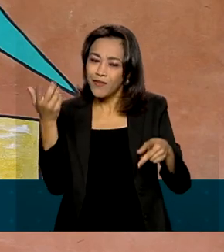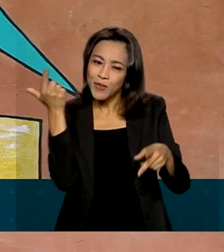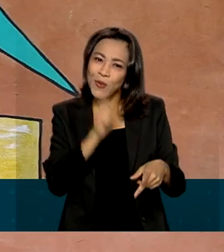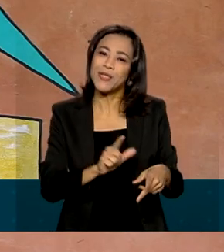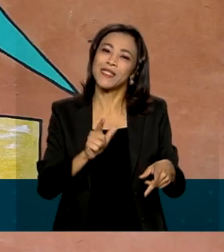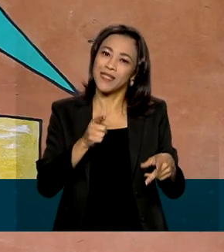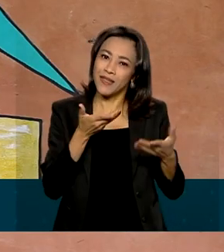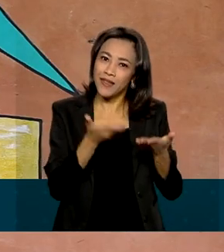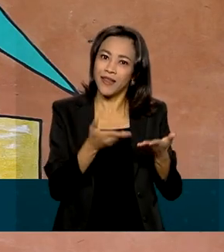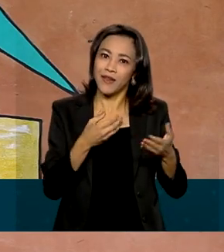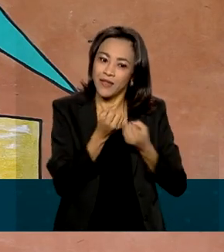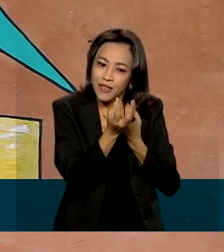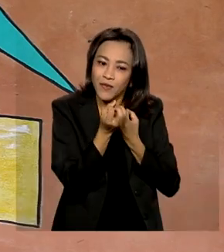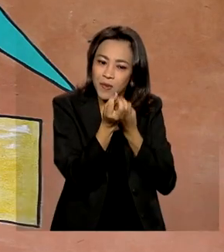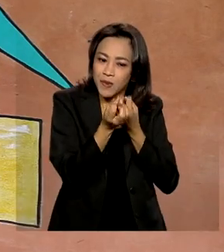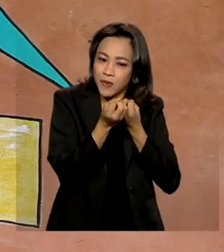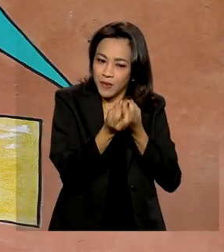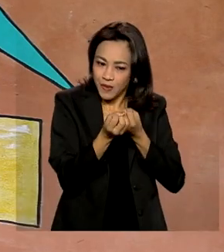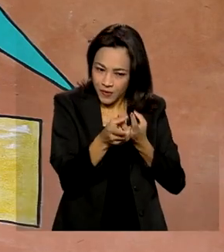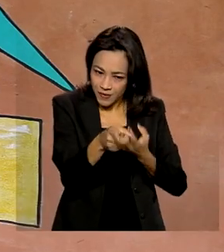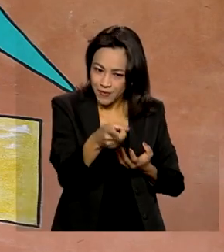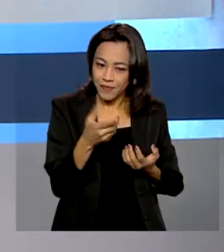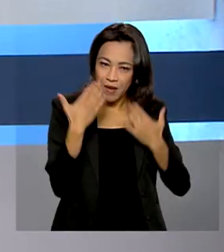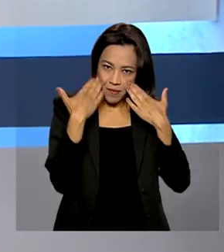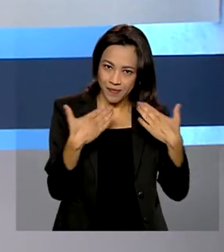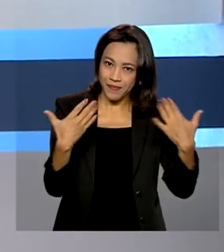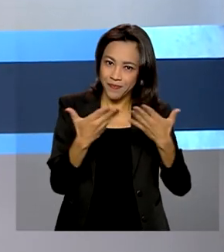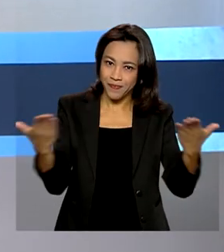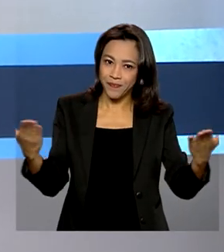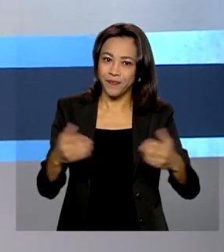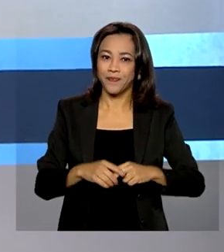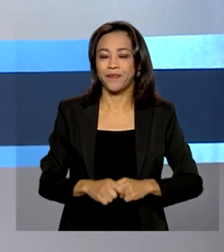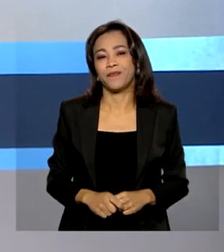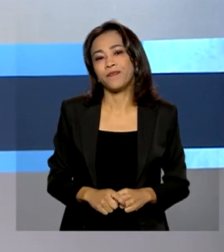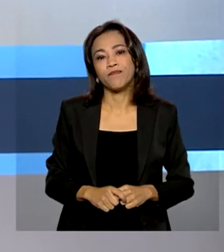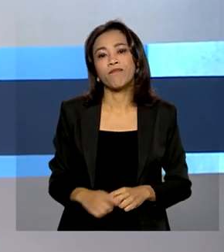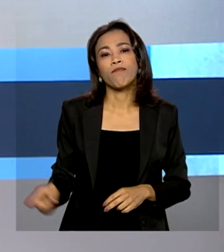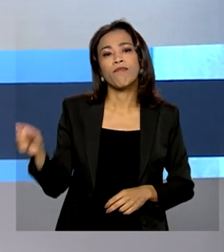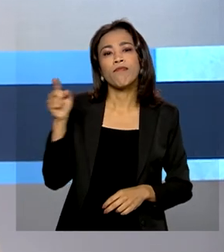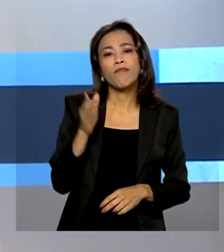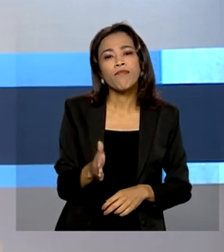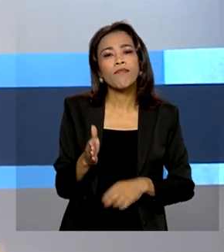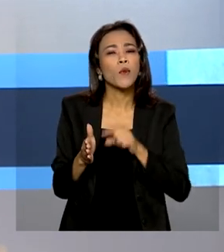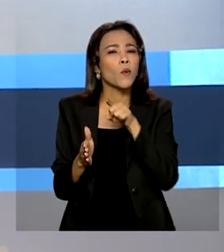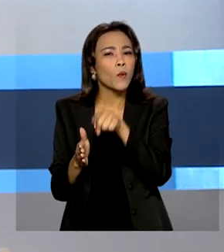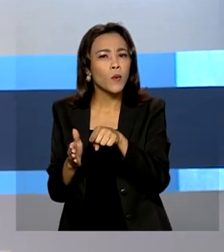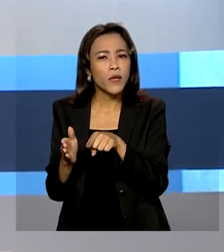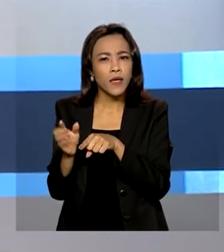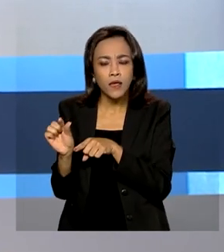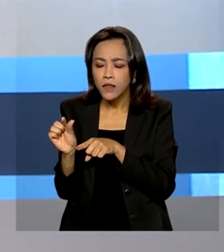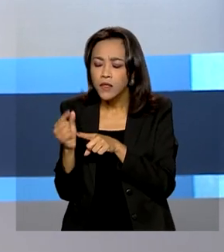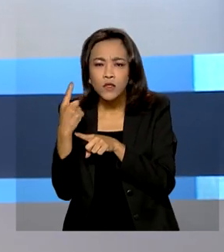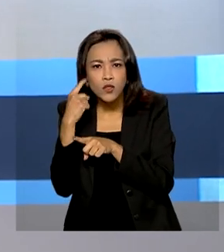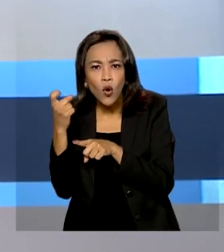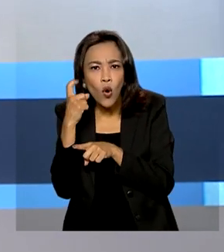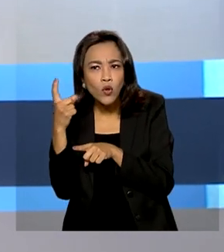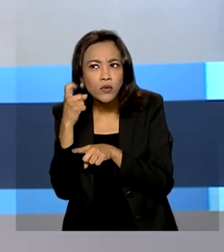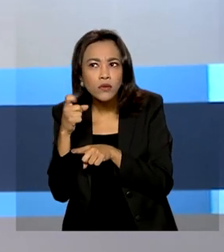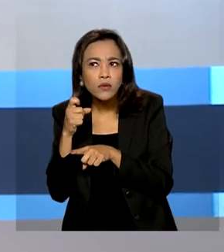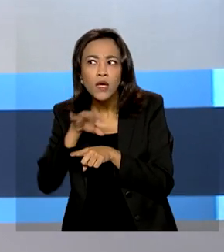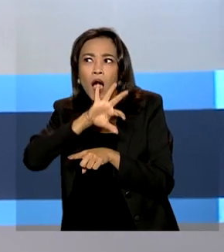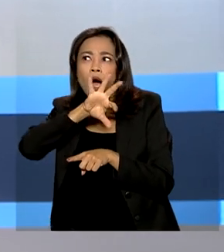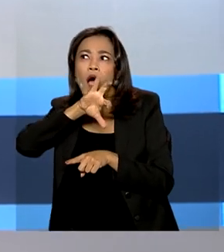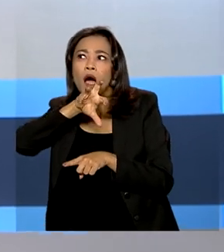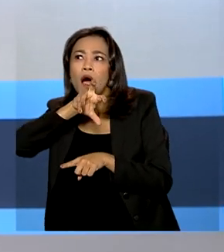tornar isso público e lotado. Um dispositivo capaz de imitar sons de animais da